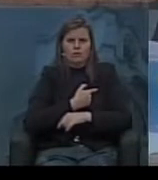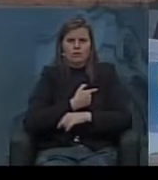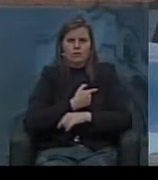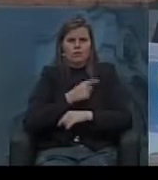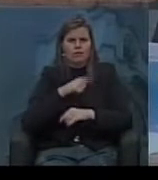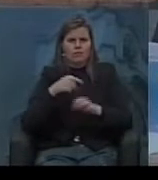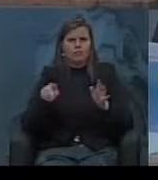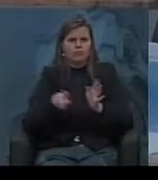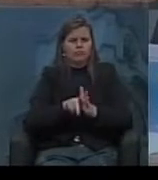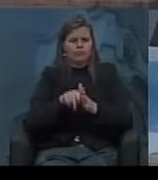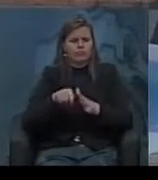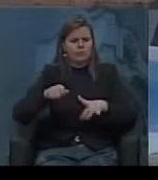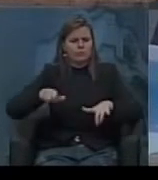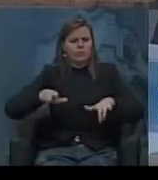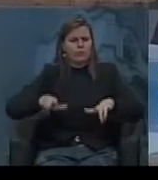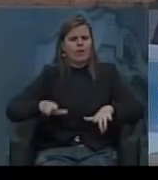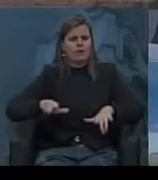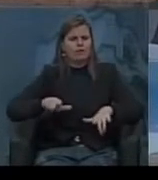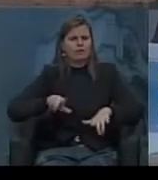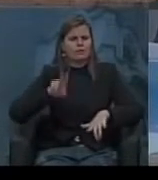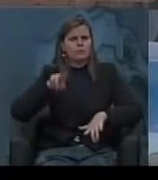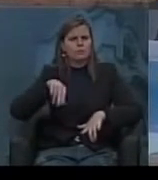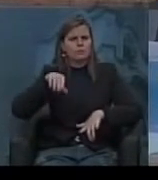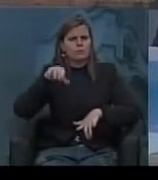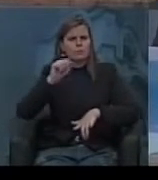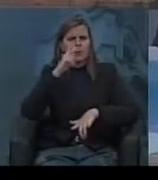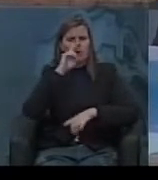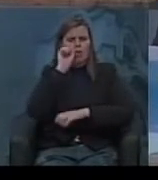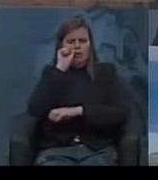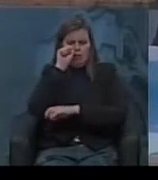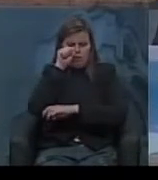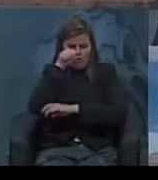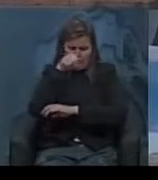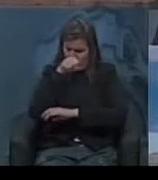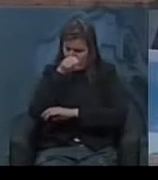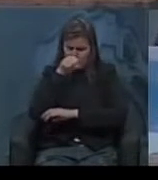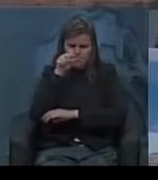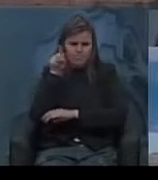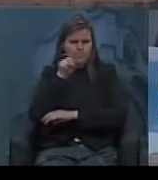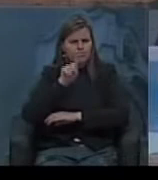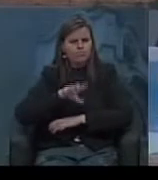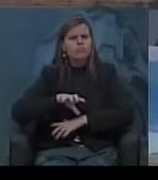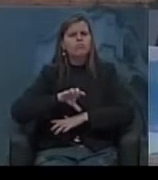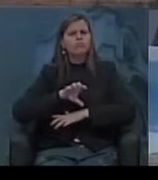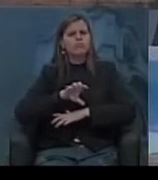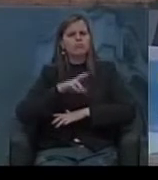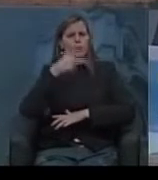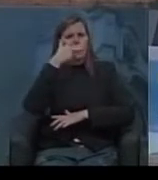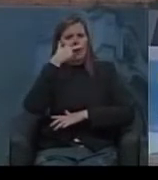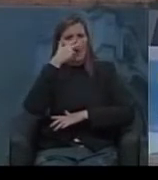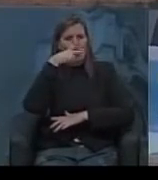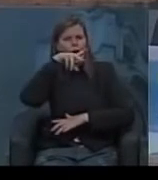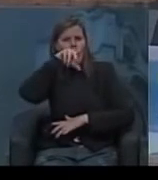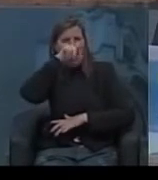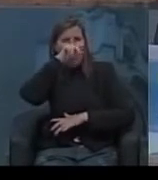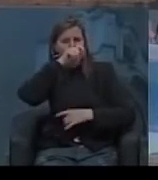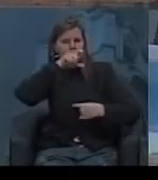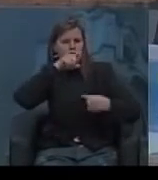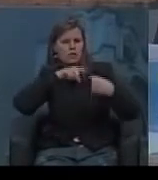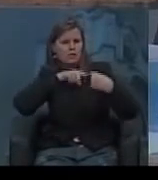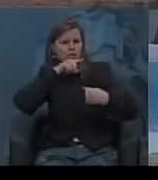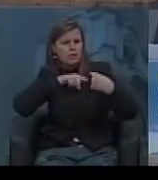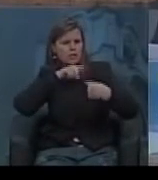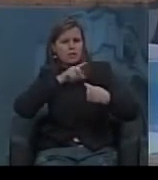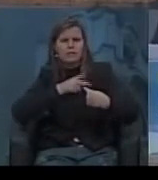estaura que jamais dobrou a espinha tal qual um galo de rinha era